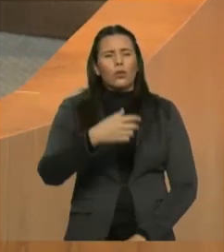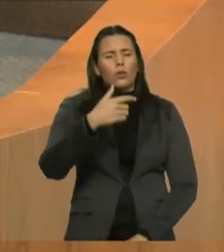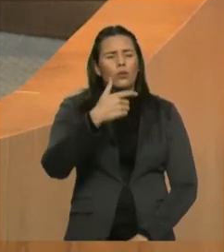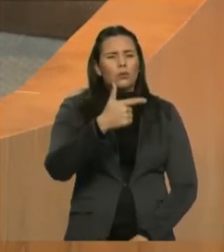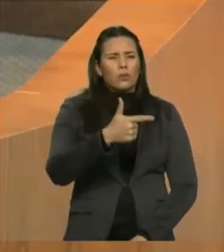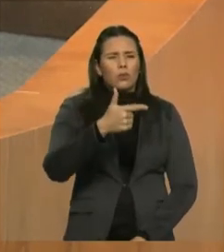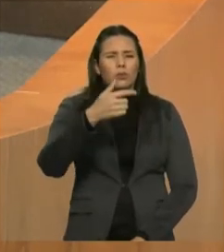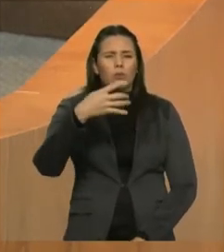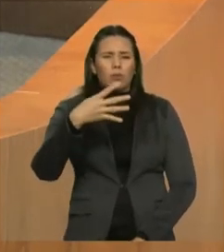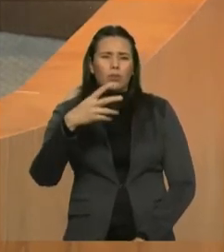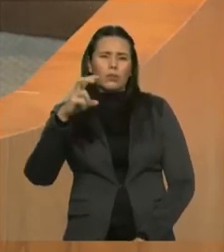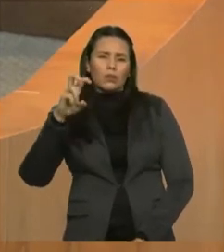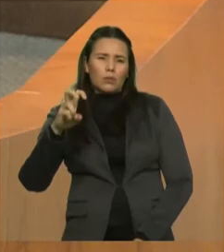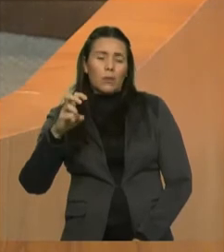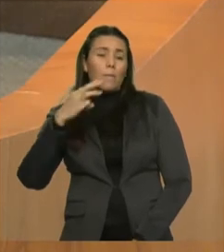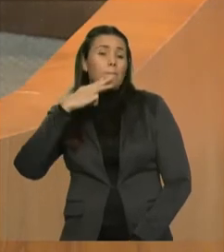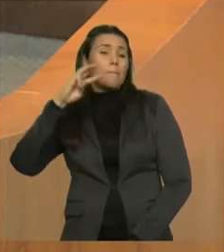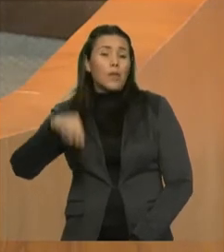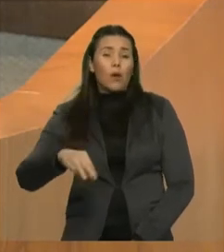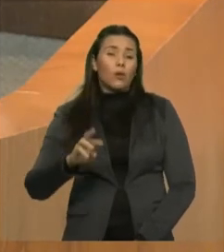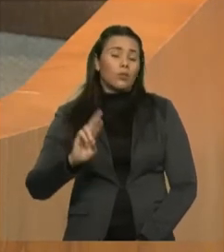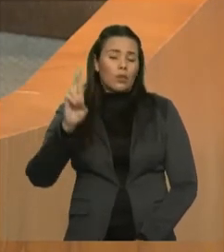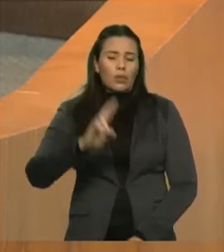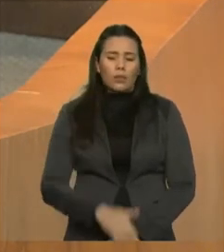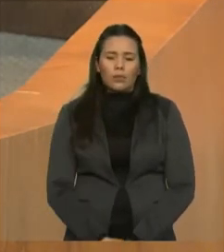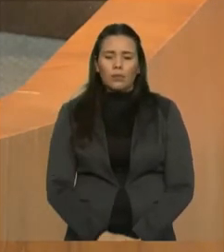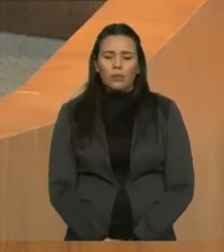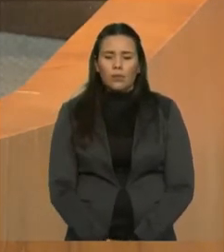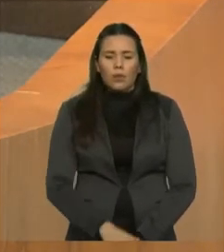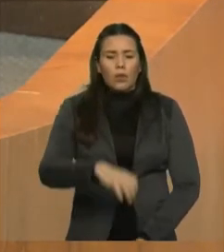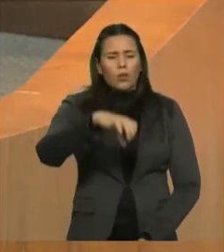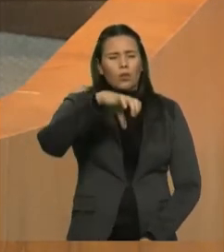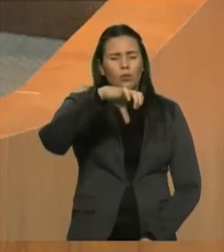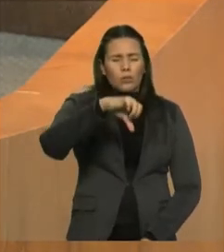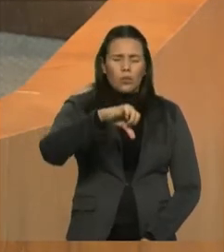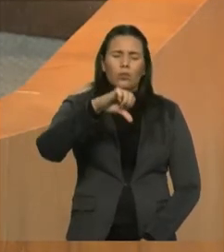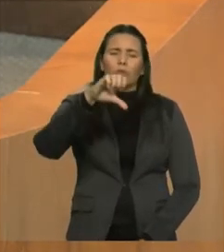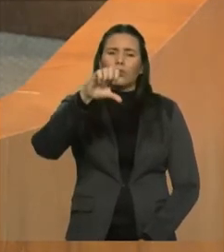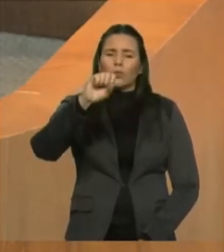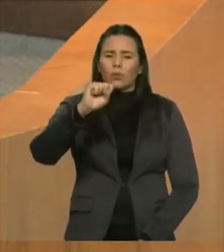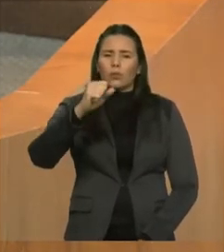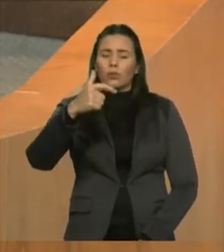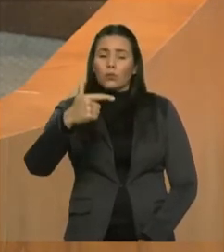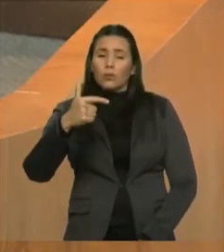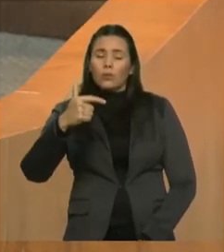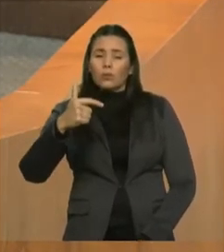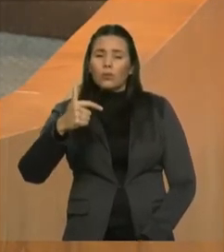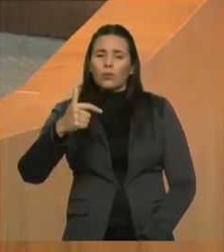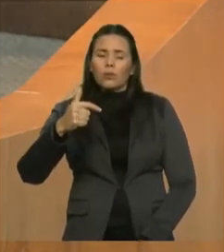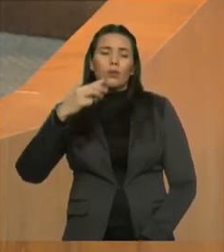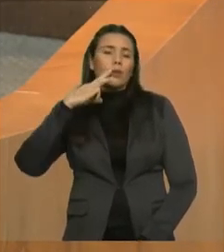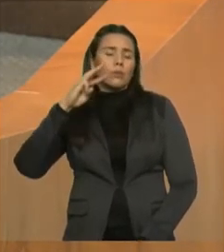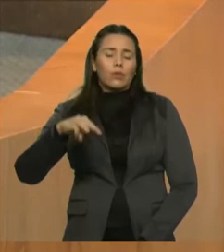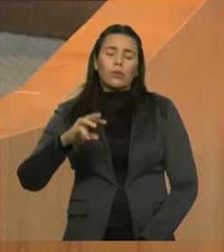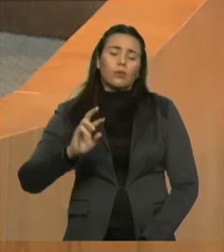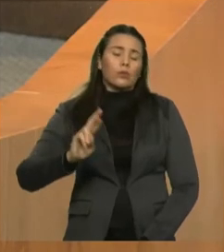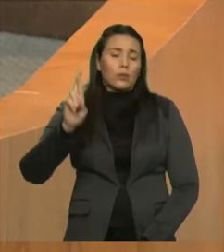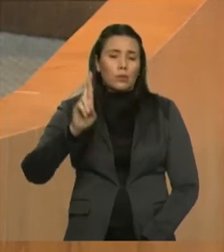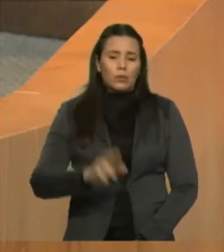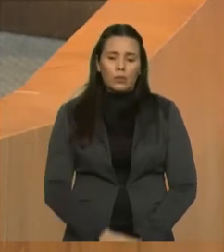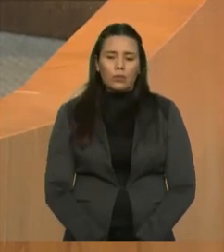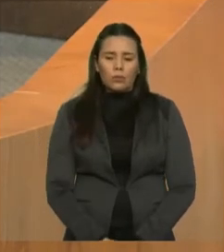É a segunda parcela de 982 mil reais. O governo do Estado recebeu no mês passado